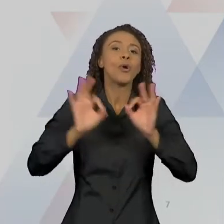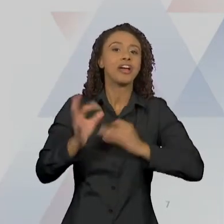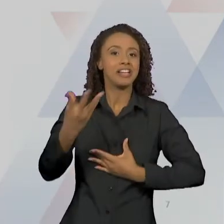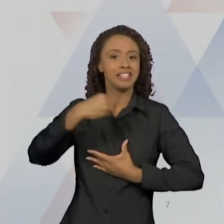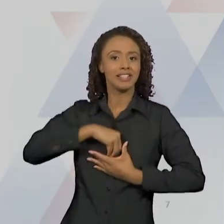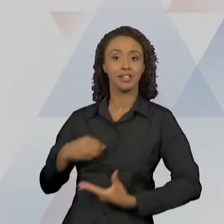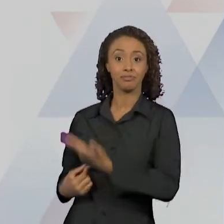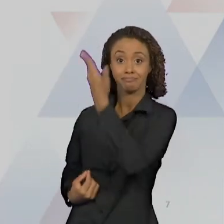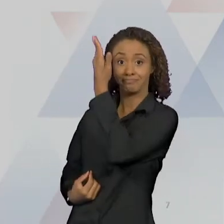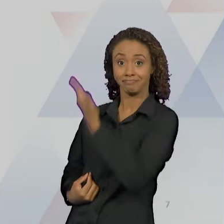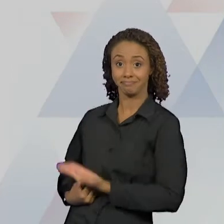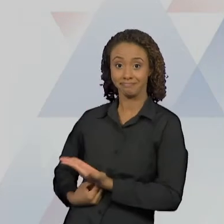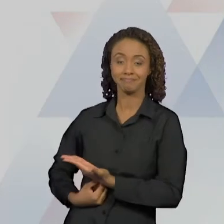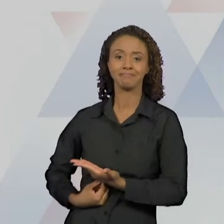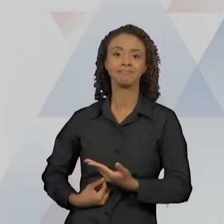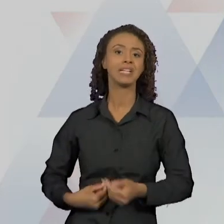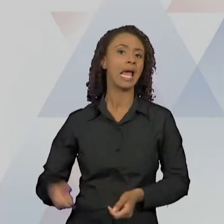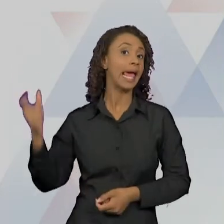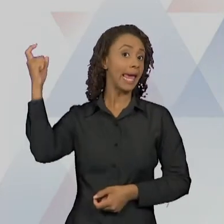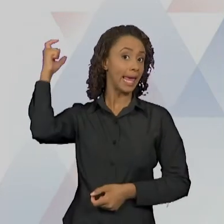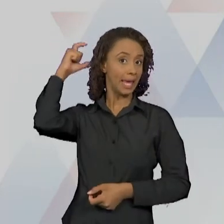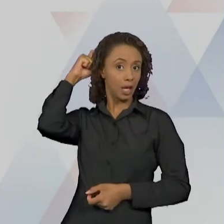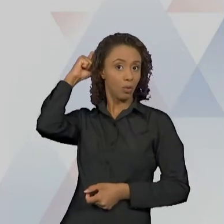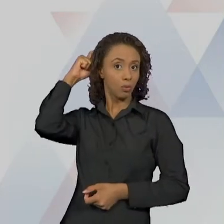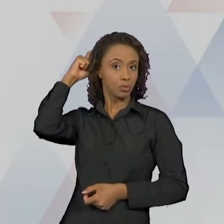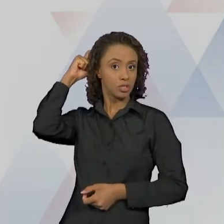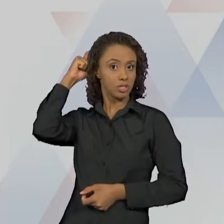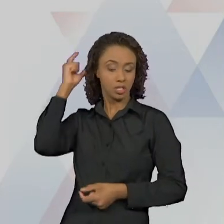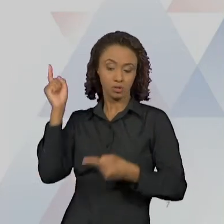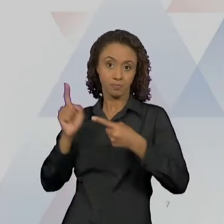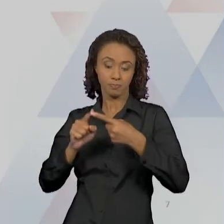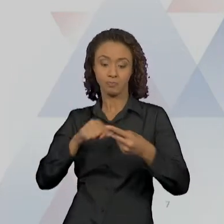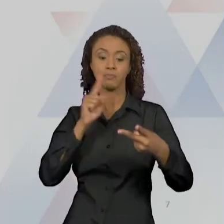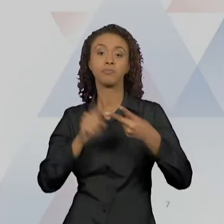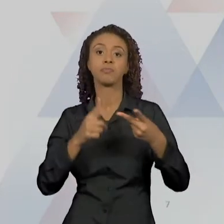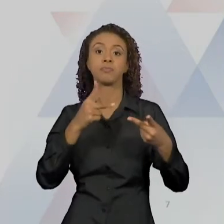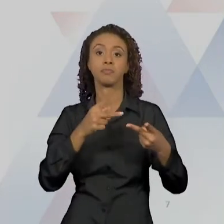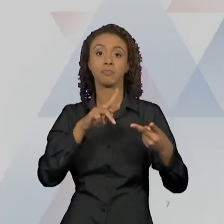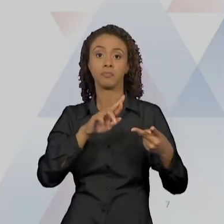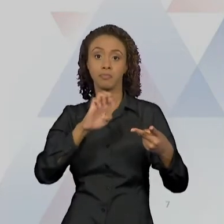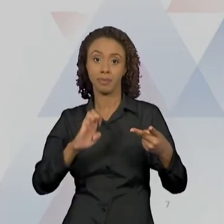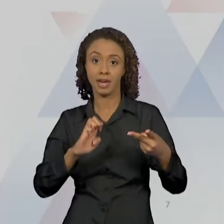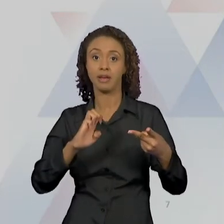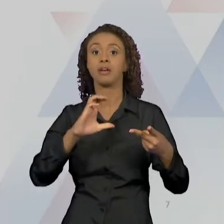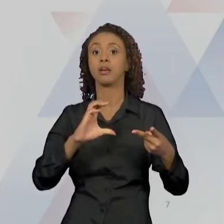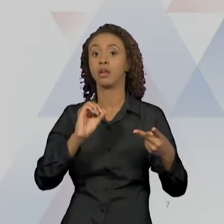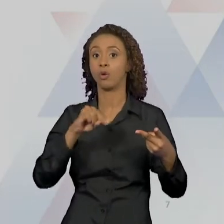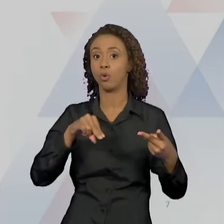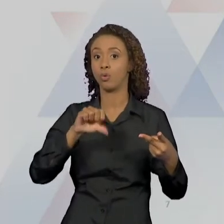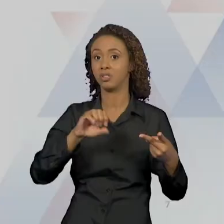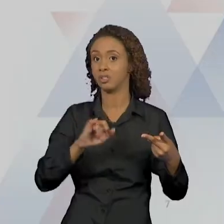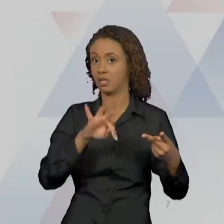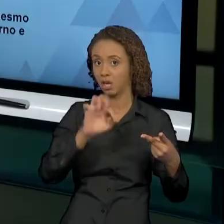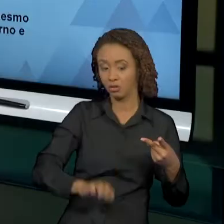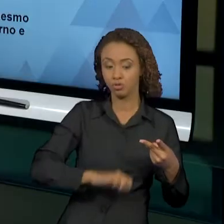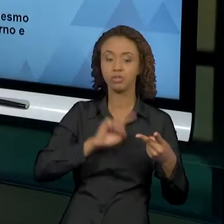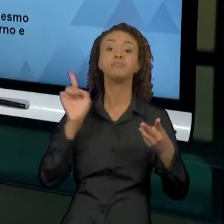inconsciente, pré-consciente e consciente, e nesse movimento que o sujeito se constitui.